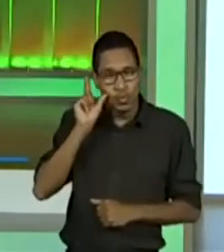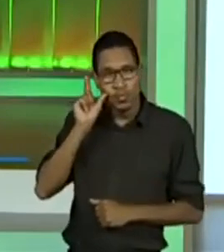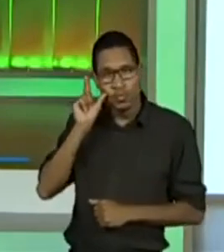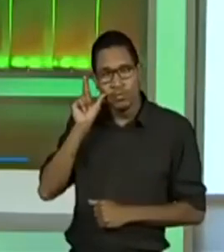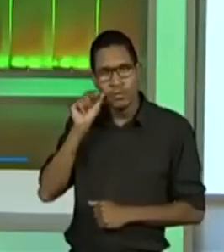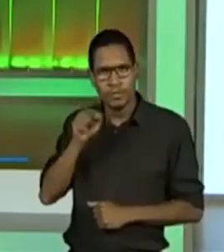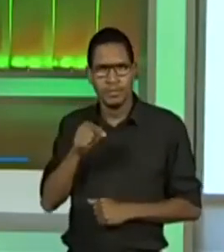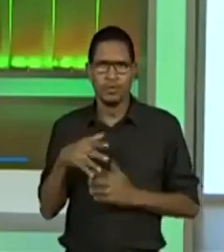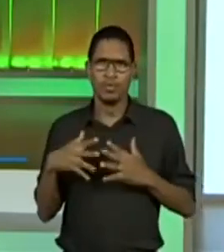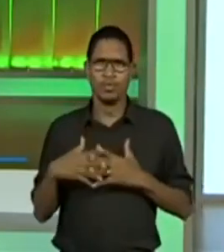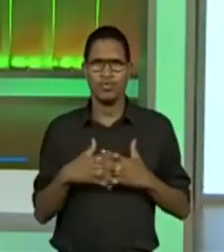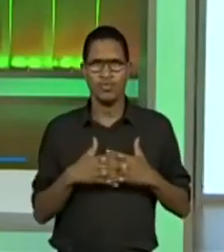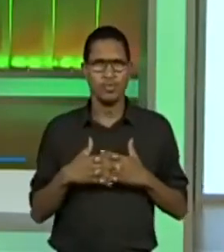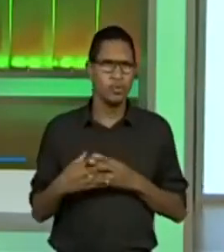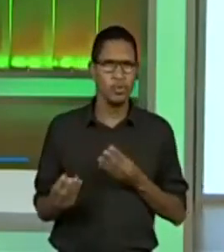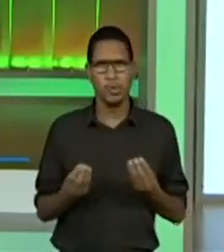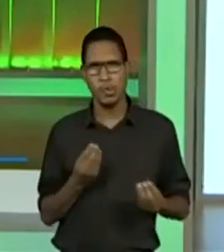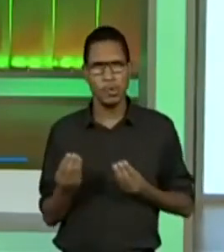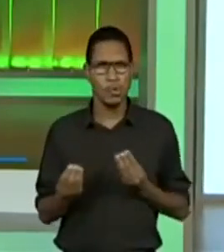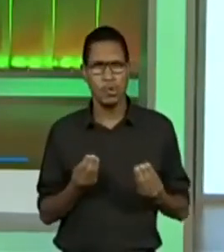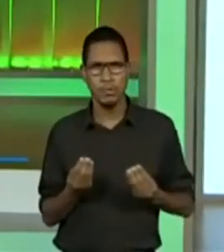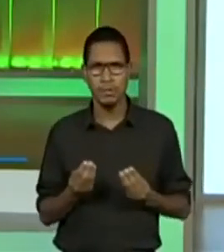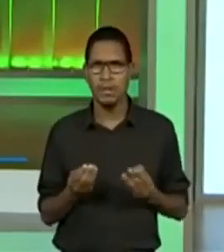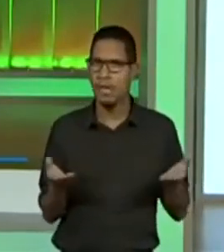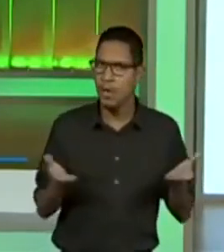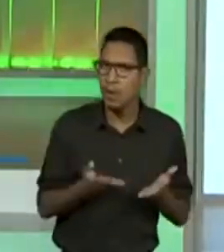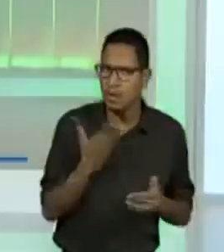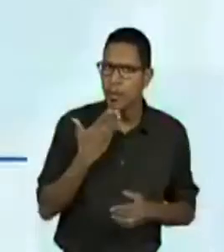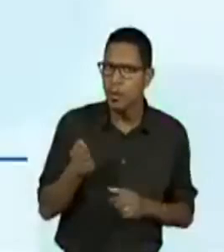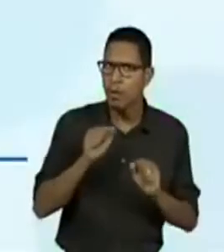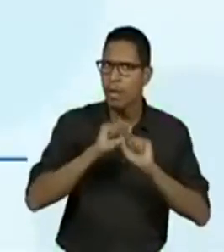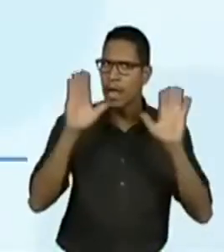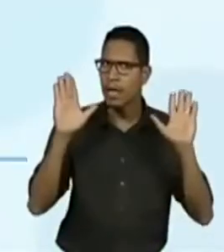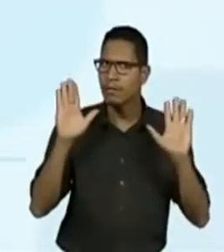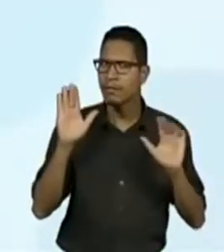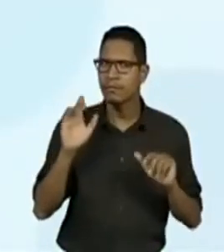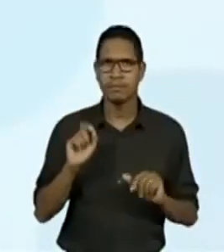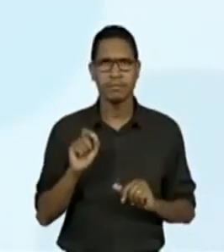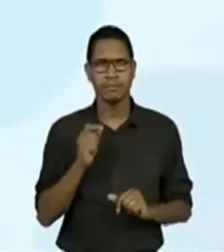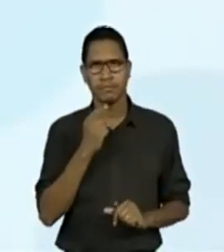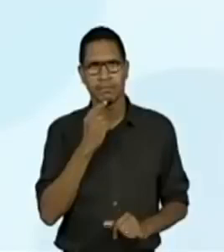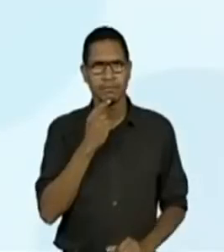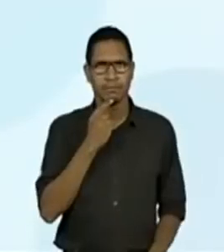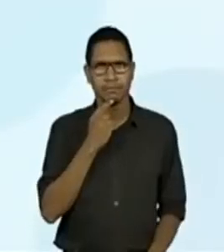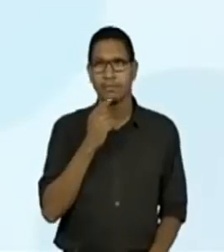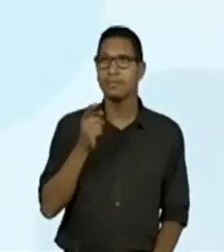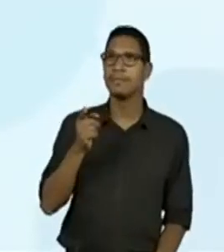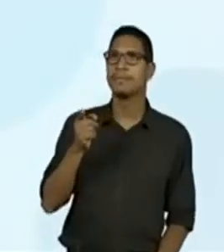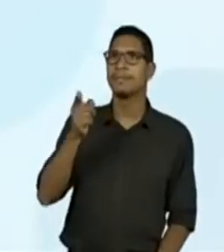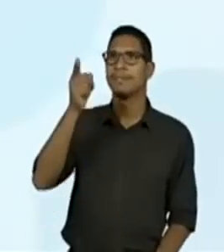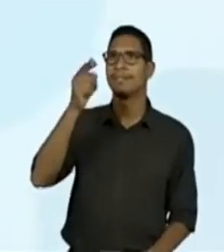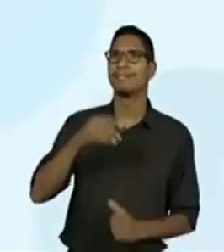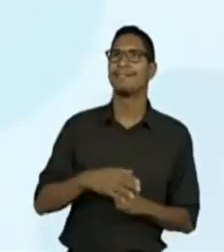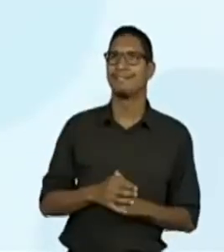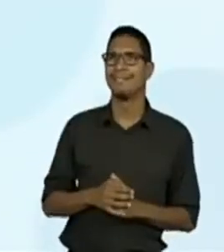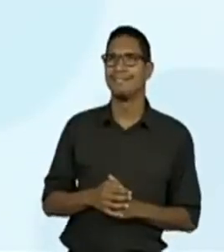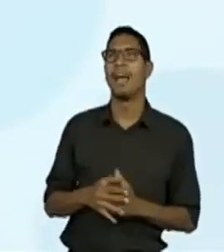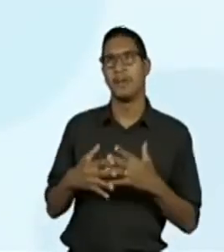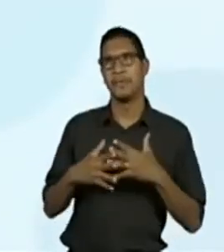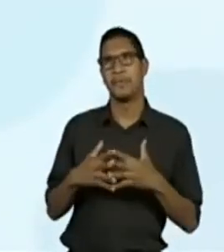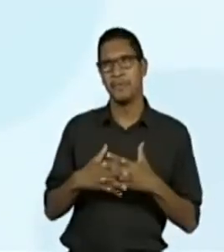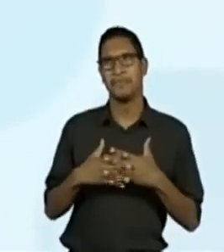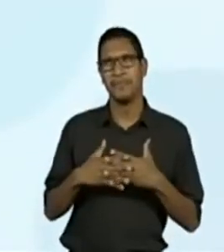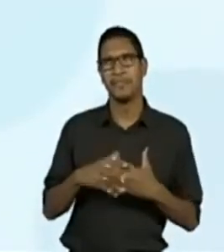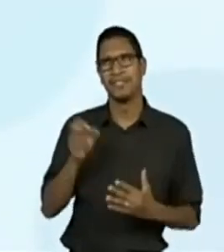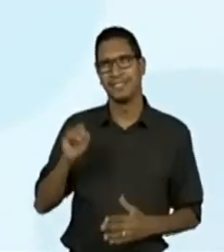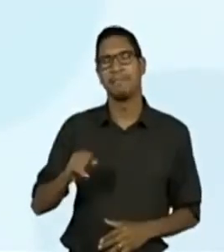confuso. E aí? Eu tenho, ó, o pessoal já falou, confuso, mas tem, é,